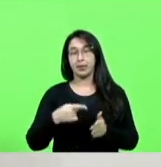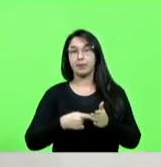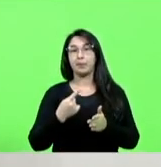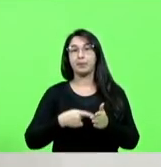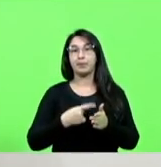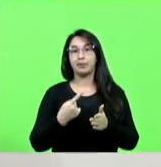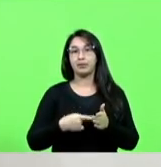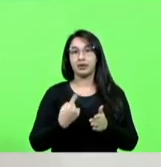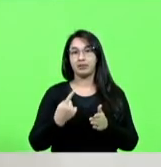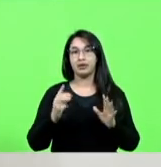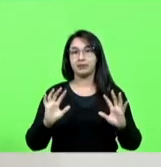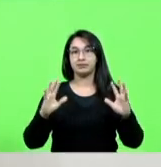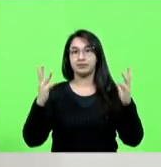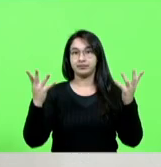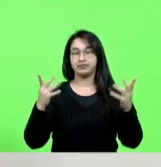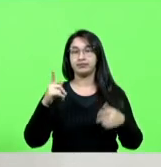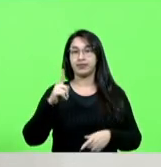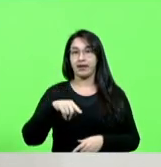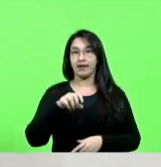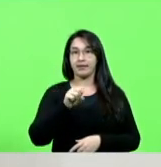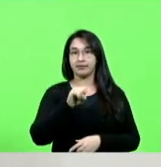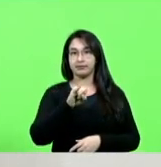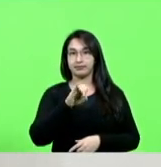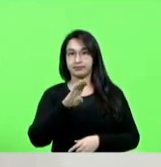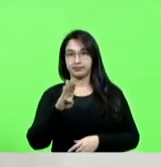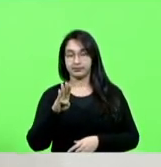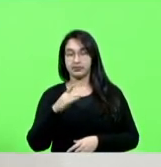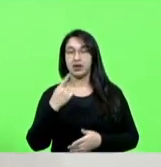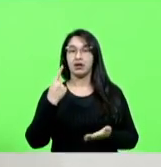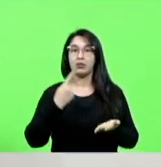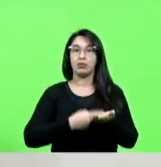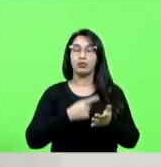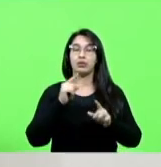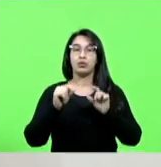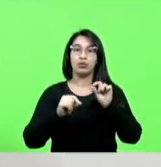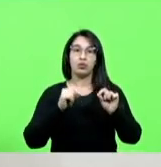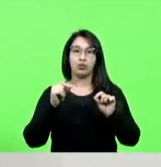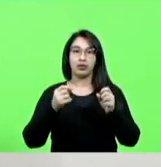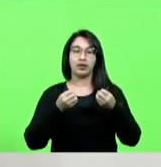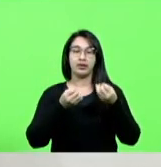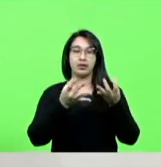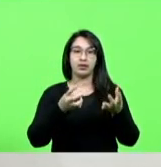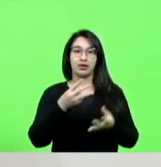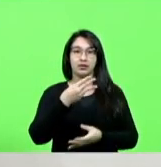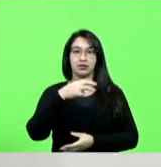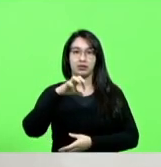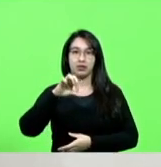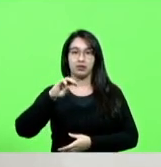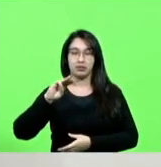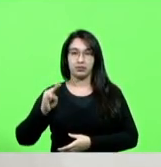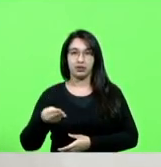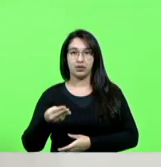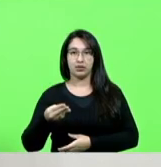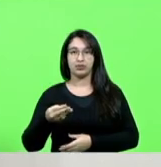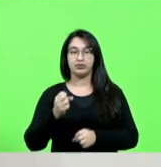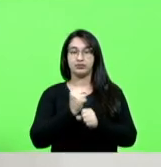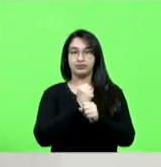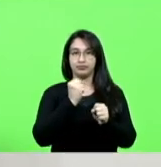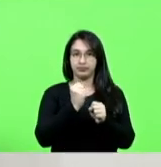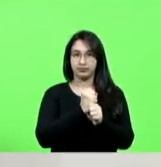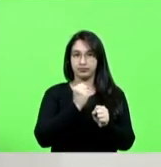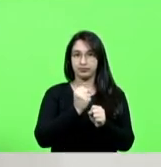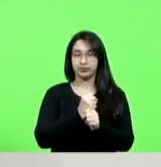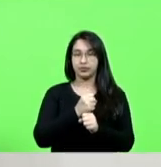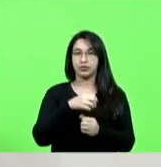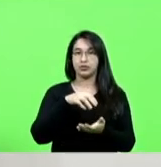em Blumenau foi na CIB e lá ele se comprometeu em entregar os 39 milhões para a construção do centro de eventos de Blumenau